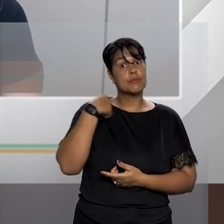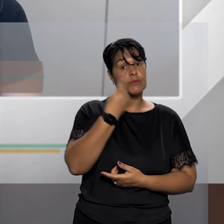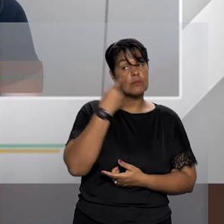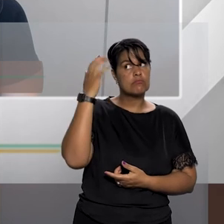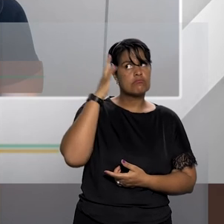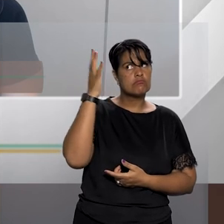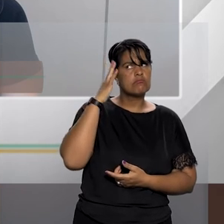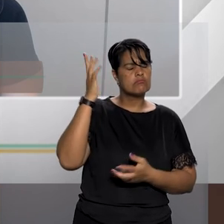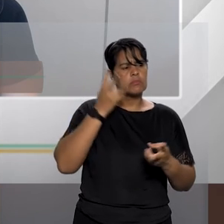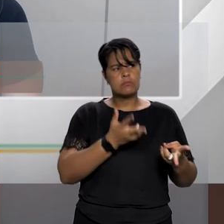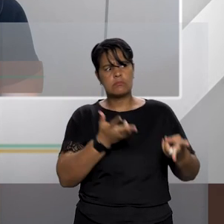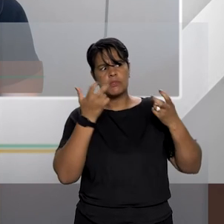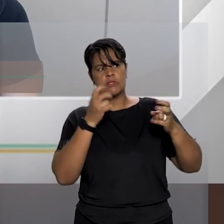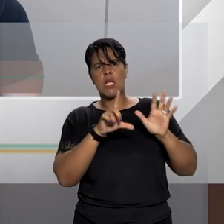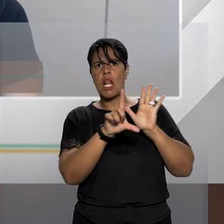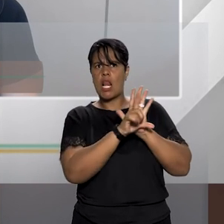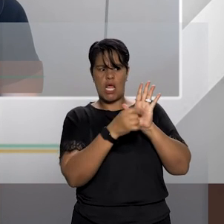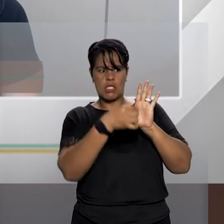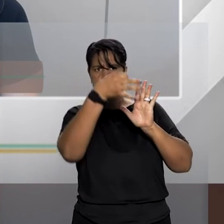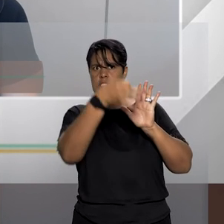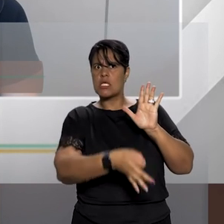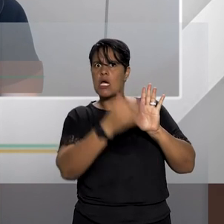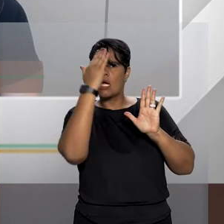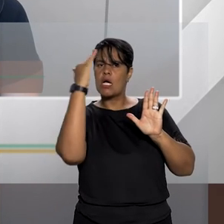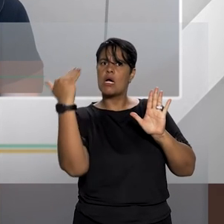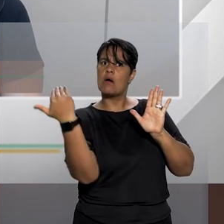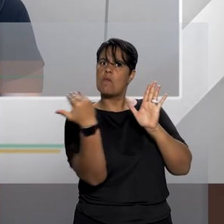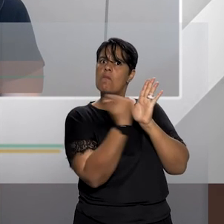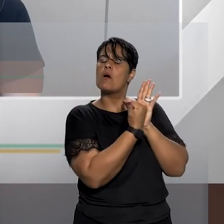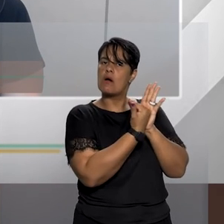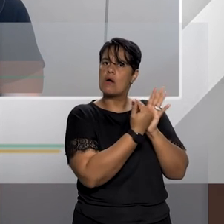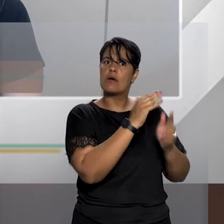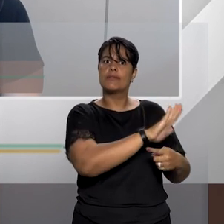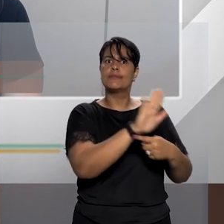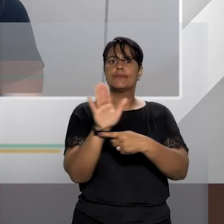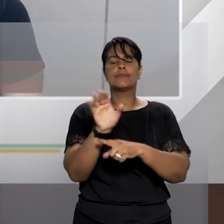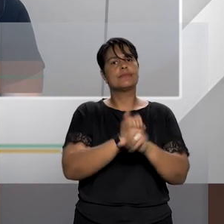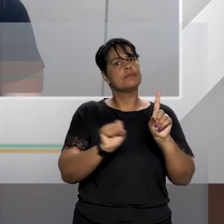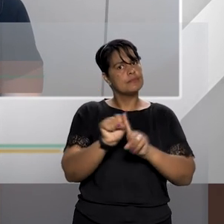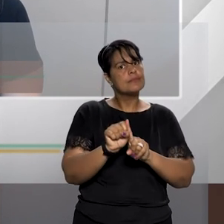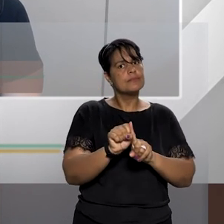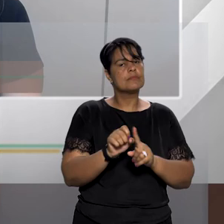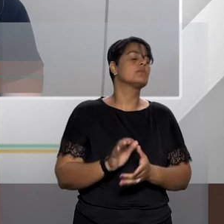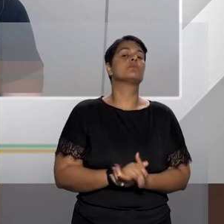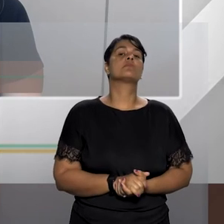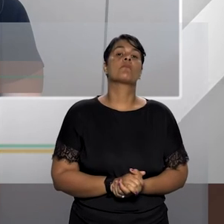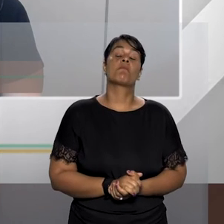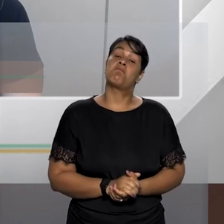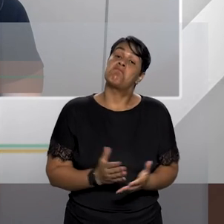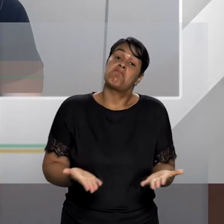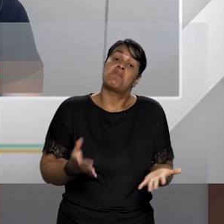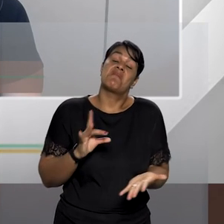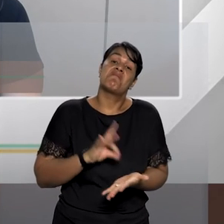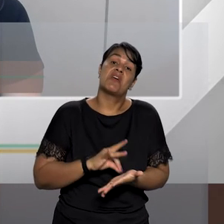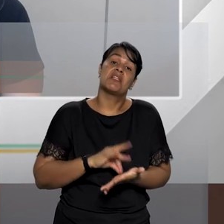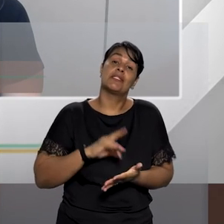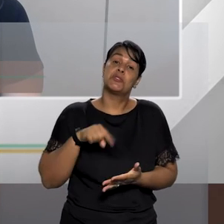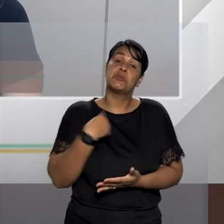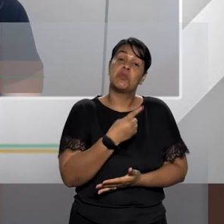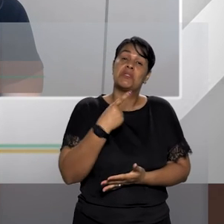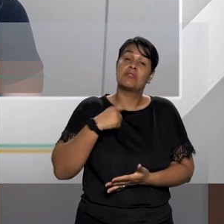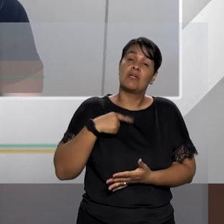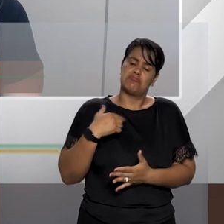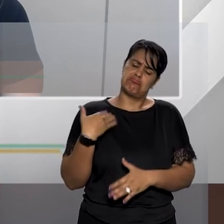perceber a eficiência dessa lei no seu benefício social sem sombra de dúvida Fátima nós construímos